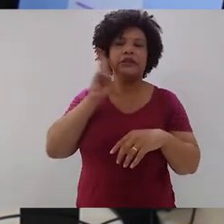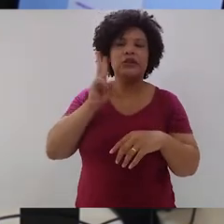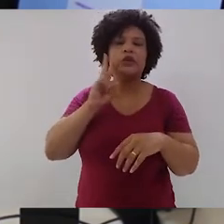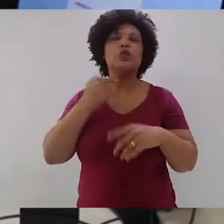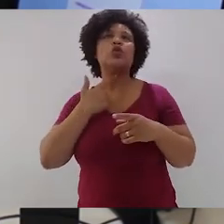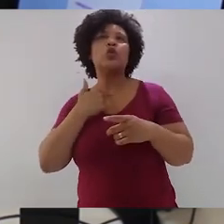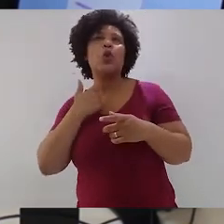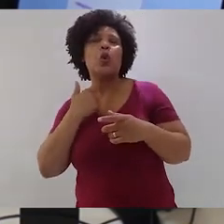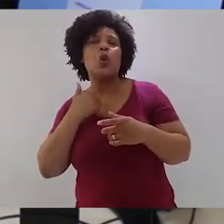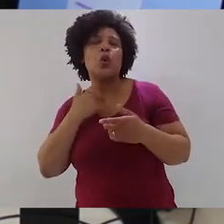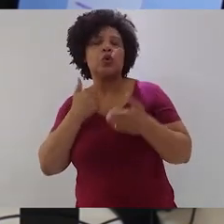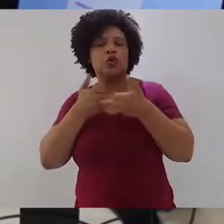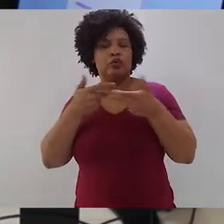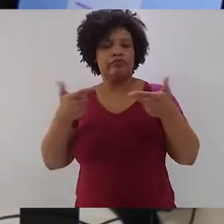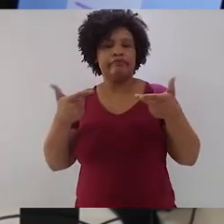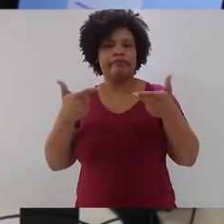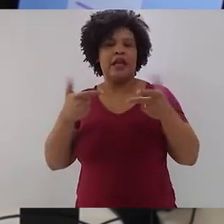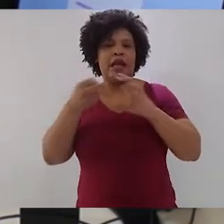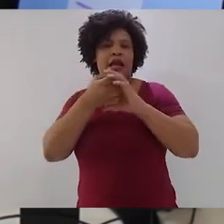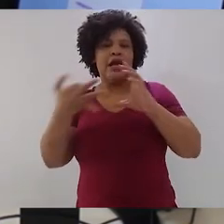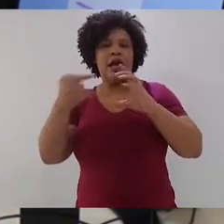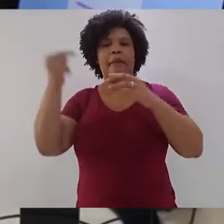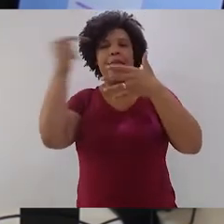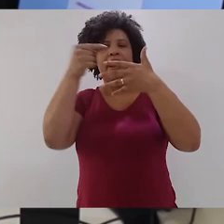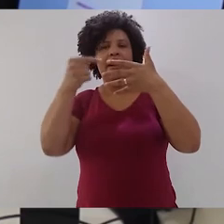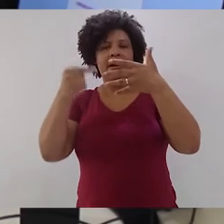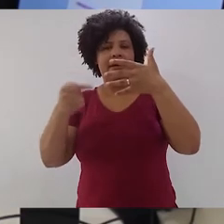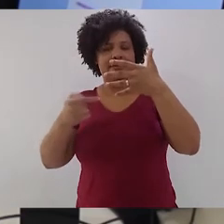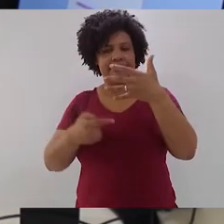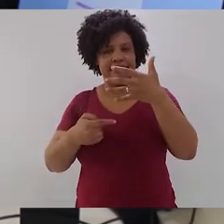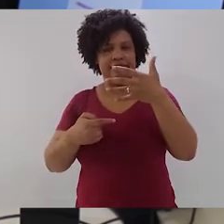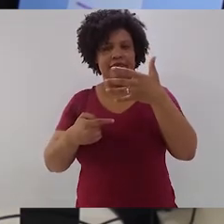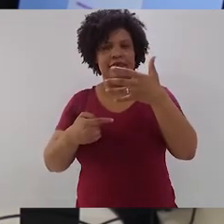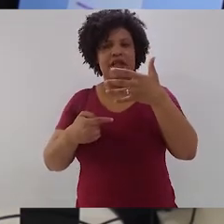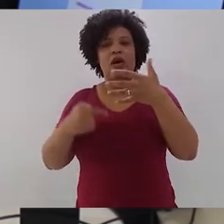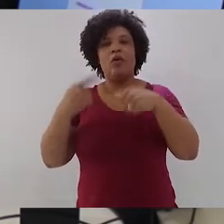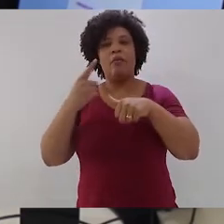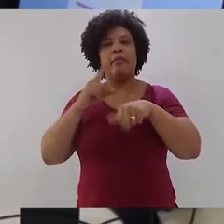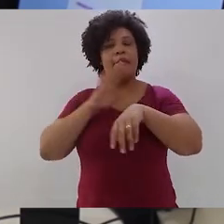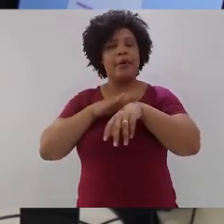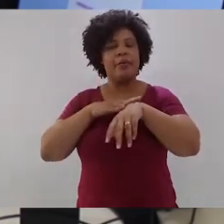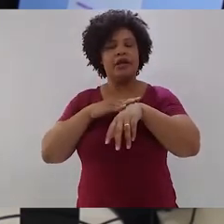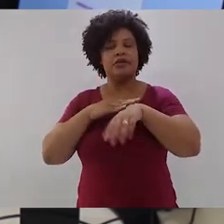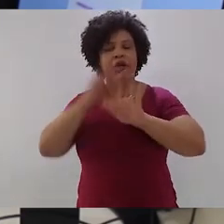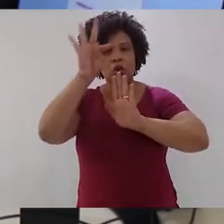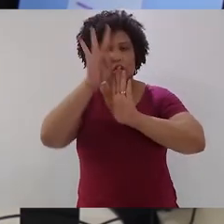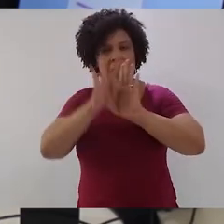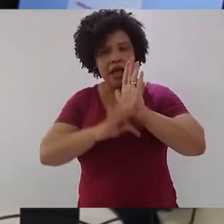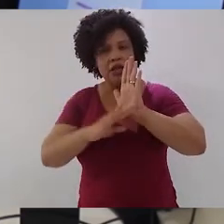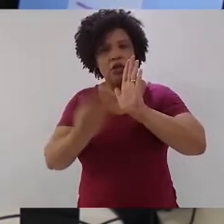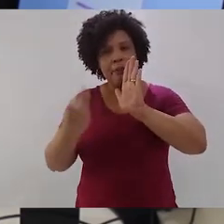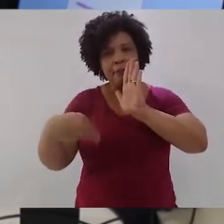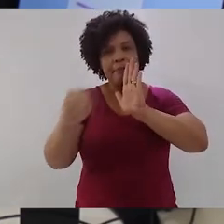série de aspectos que vão definir o uso ou não. Quando a gente levanta essas ocorrências em um texto real e concreto, o que nós